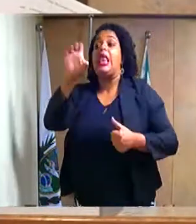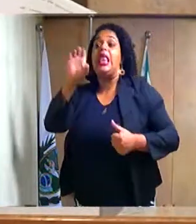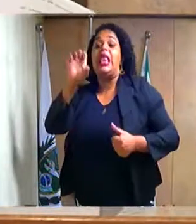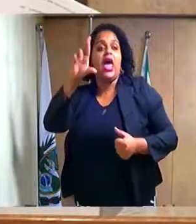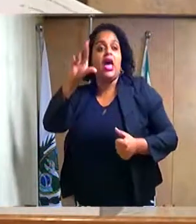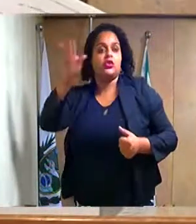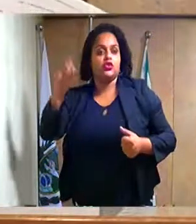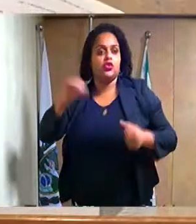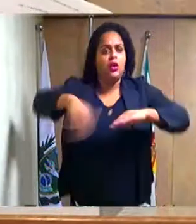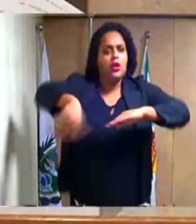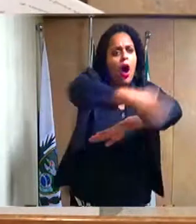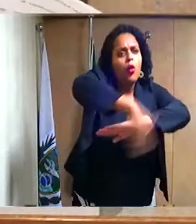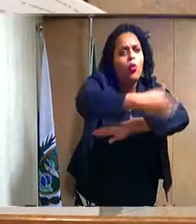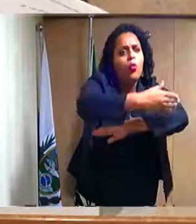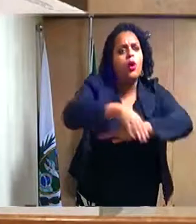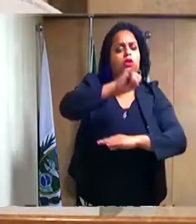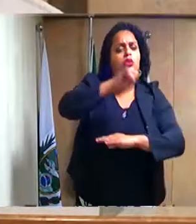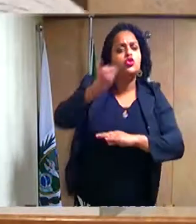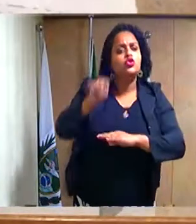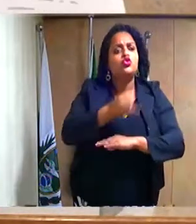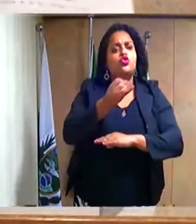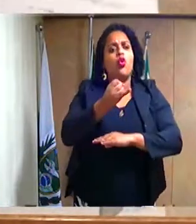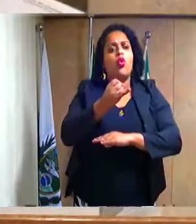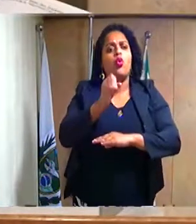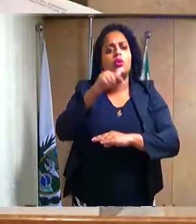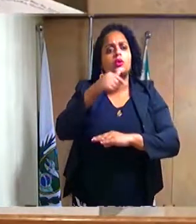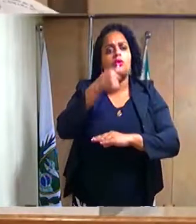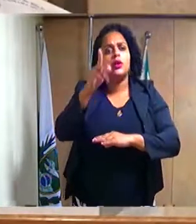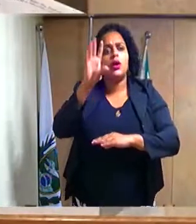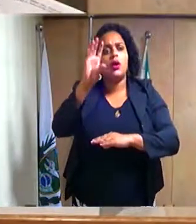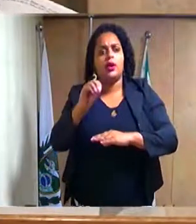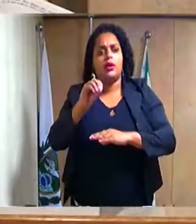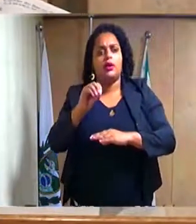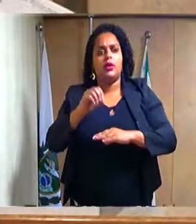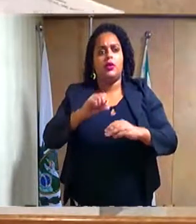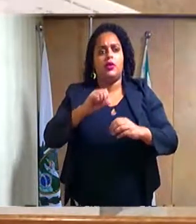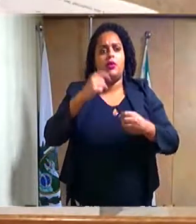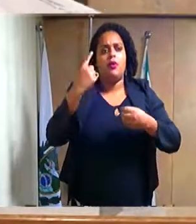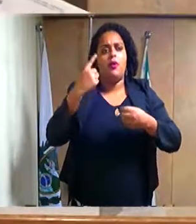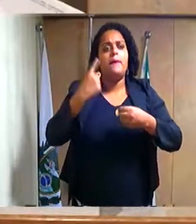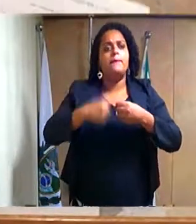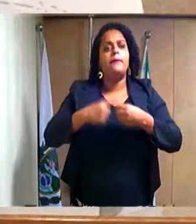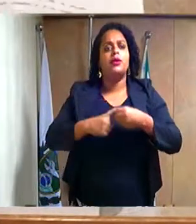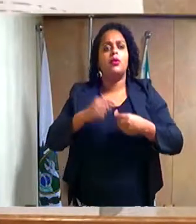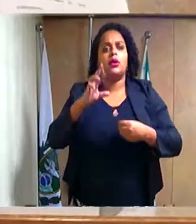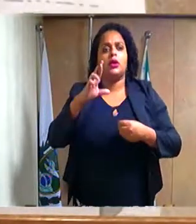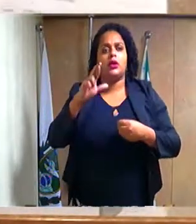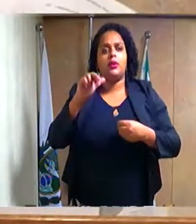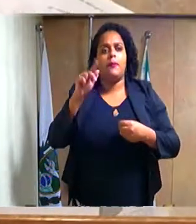toda extensão da Rua Jussara, Olavo Bilac, primeiro distrito deste município.